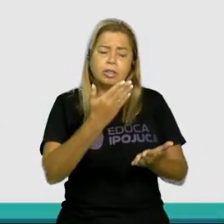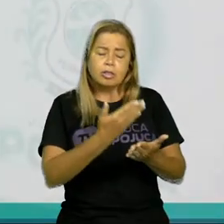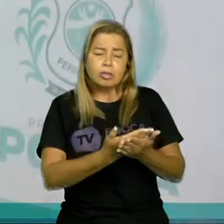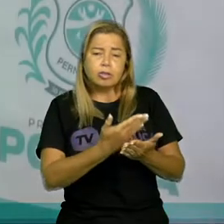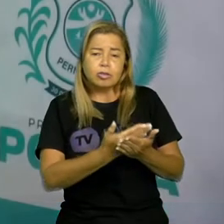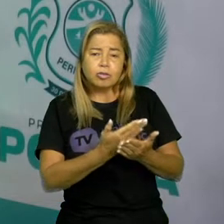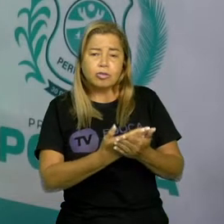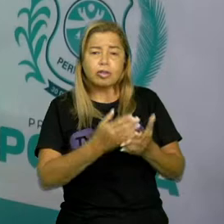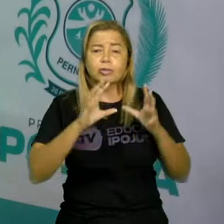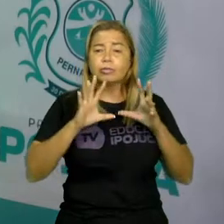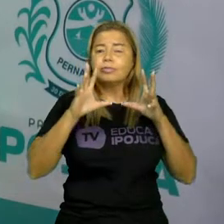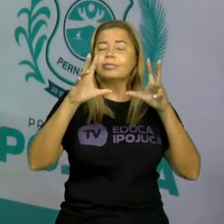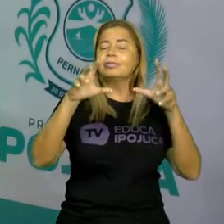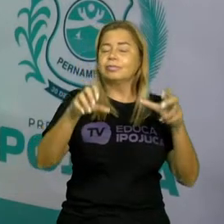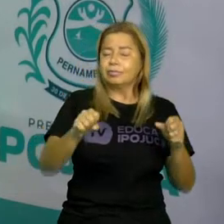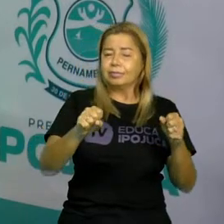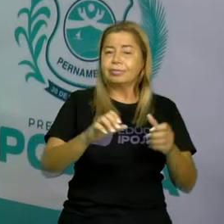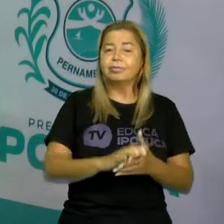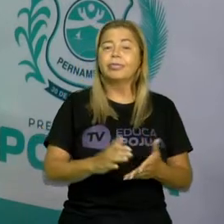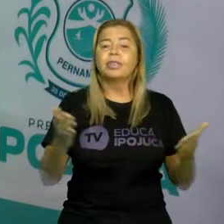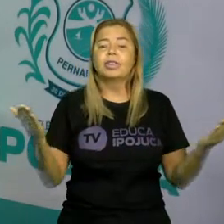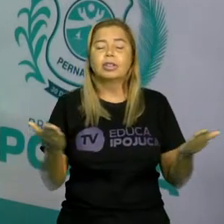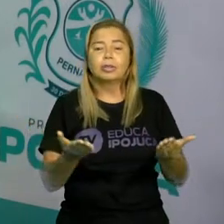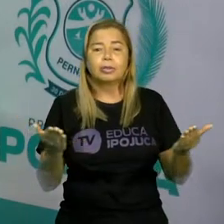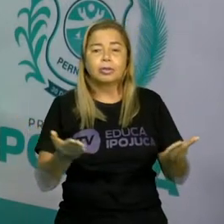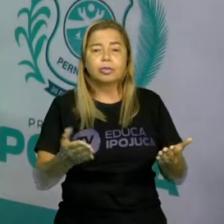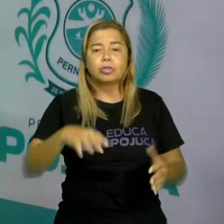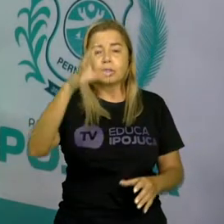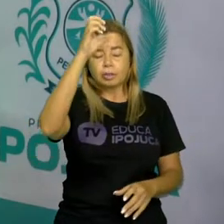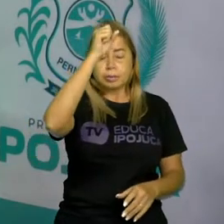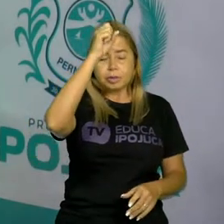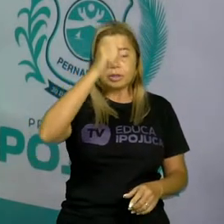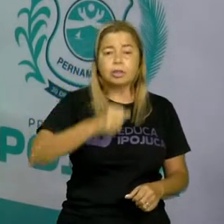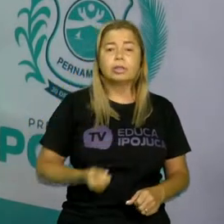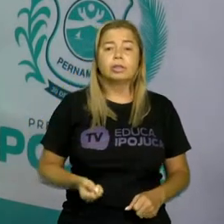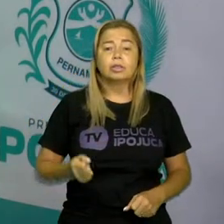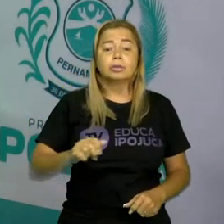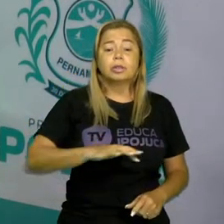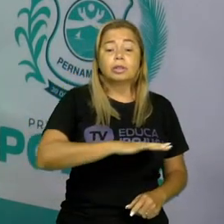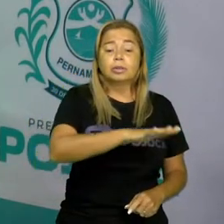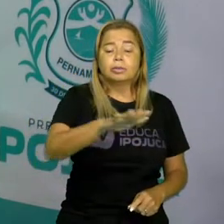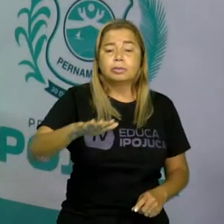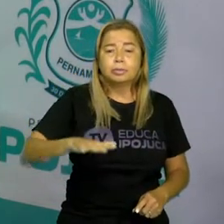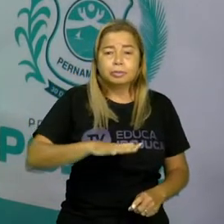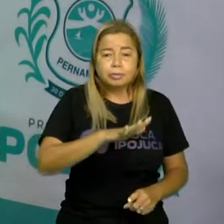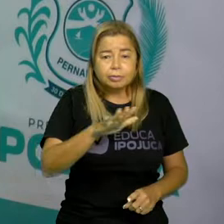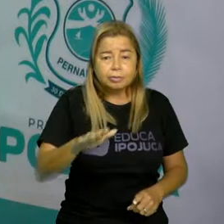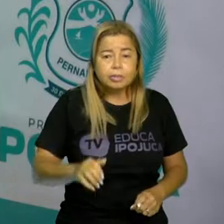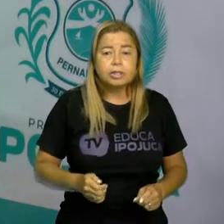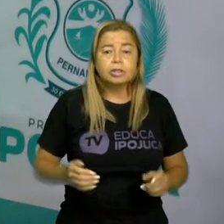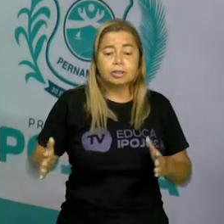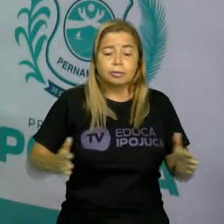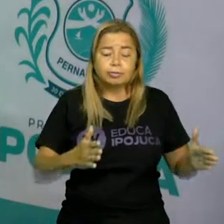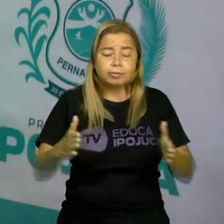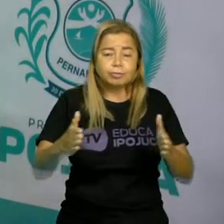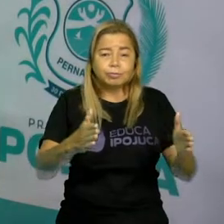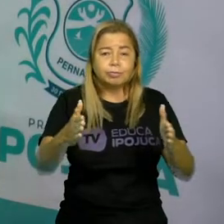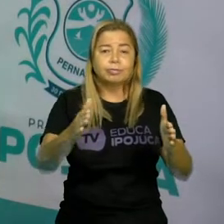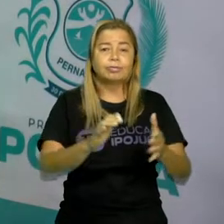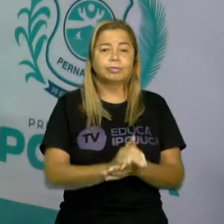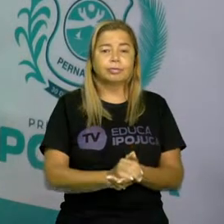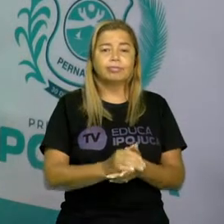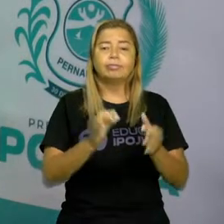animais. Hoje vamos aprender sobre ambiente e locomoção, tá certo? Então,